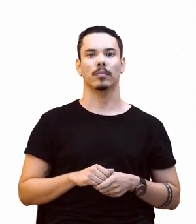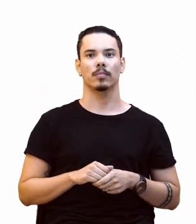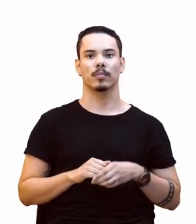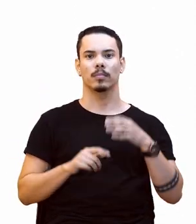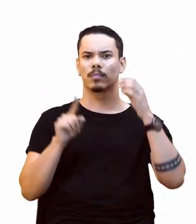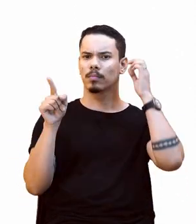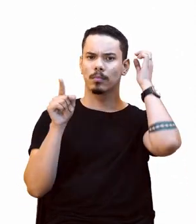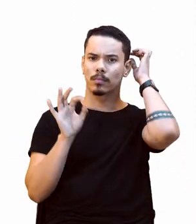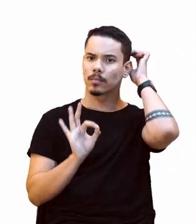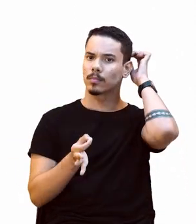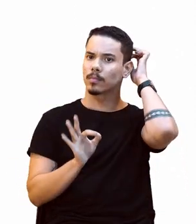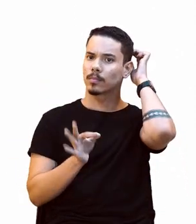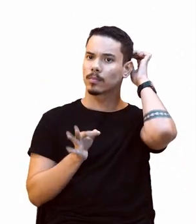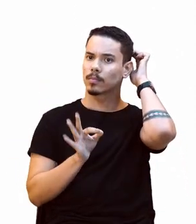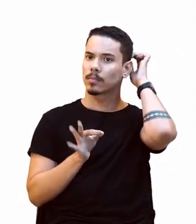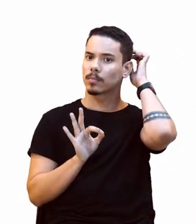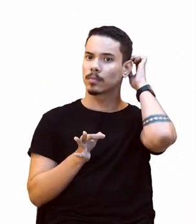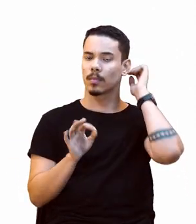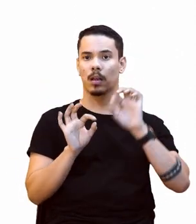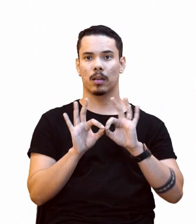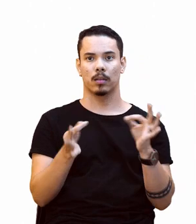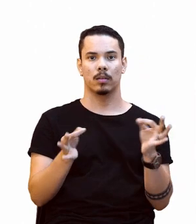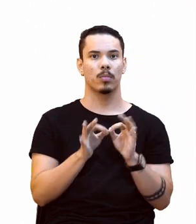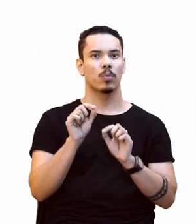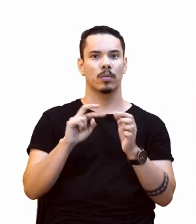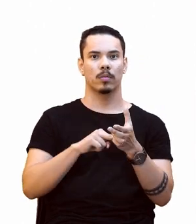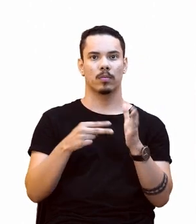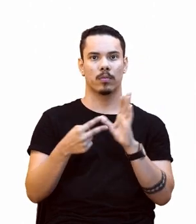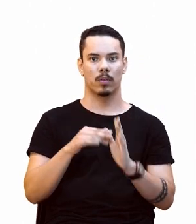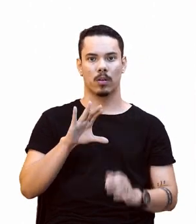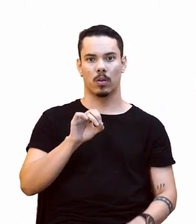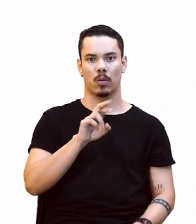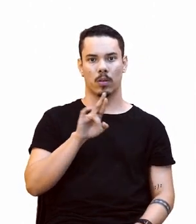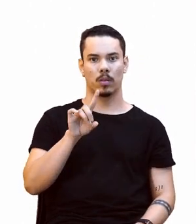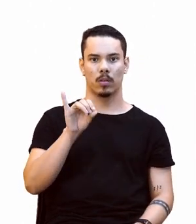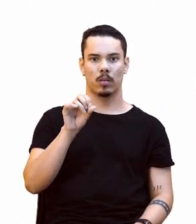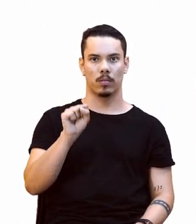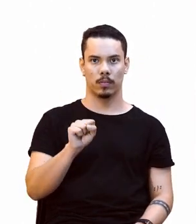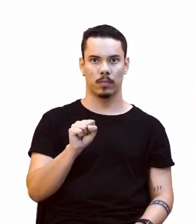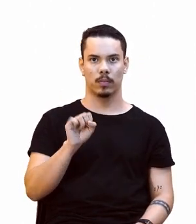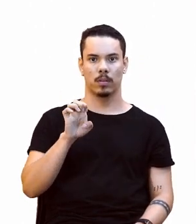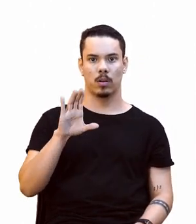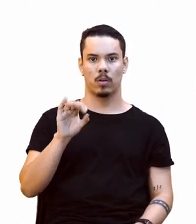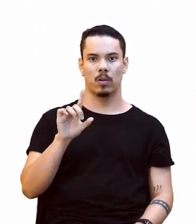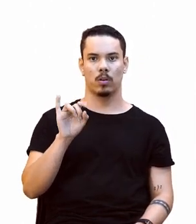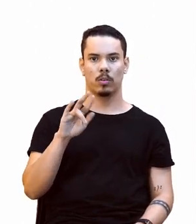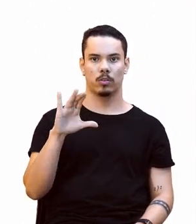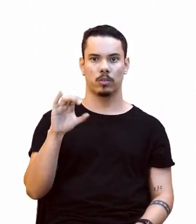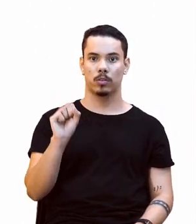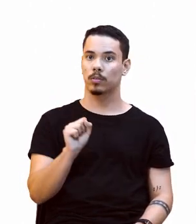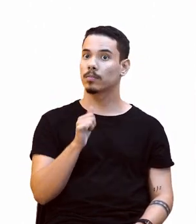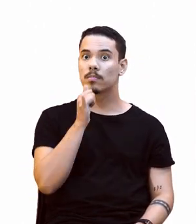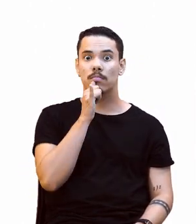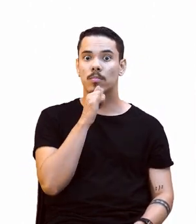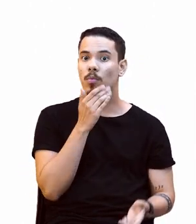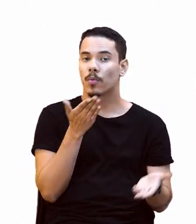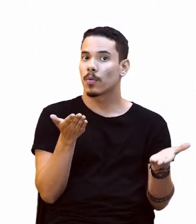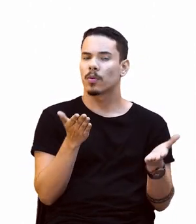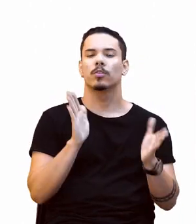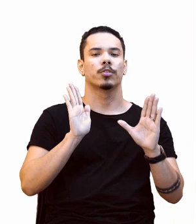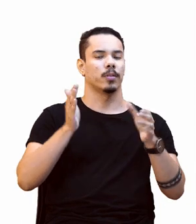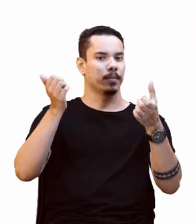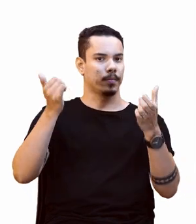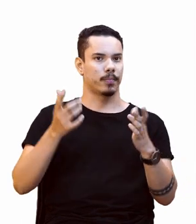simples. O que são os corredores ecológicos? Dê exemplos. E agora? Já falei o que são os